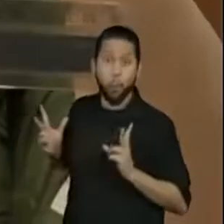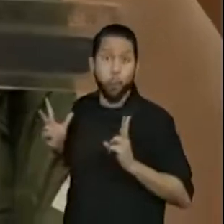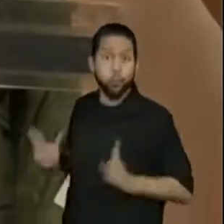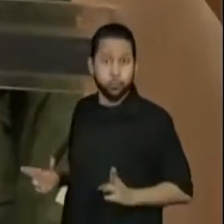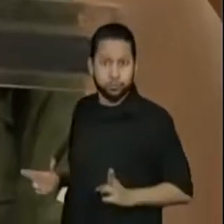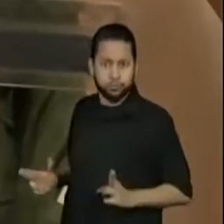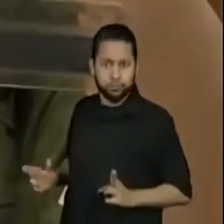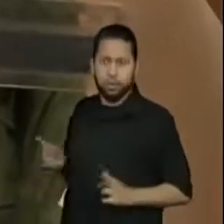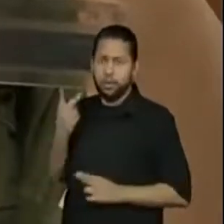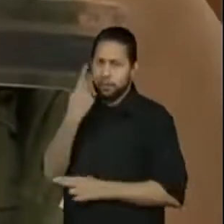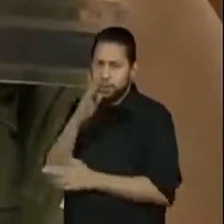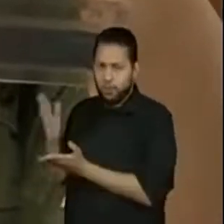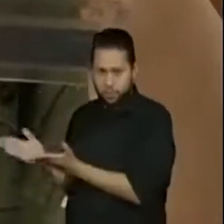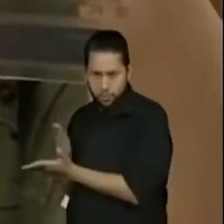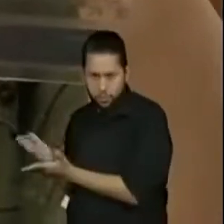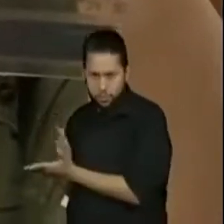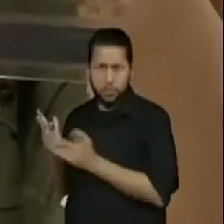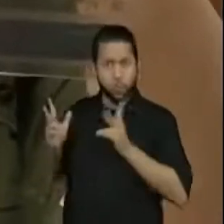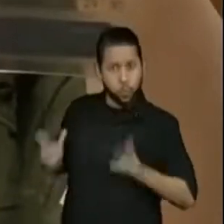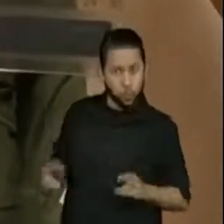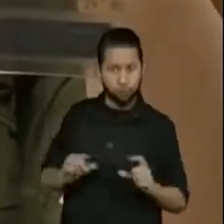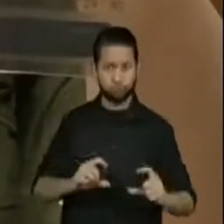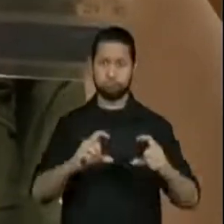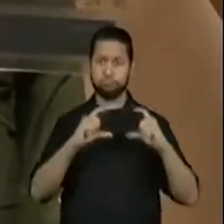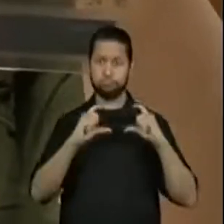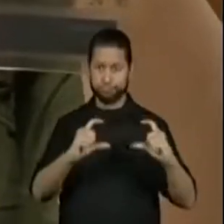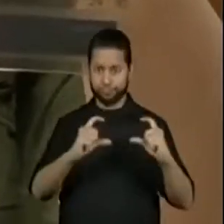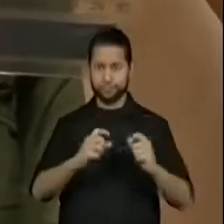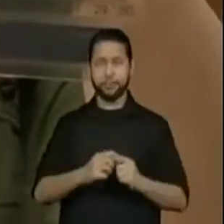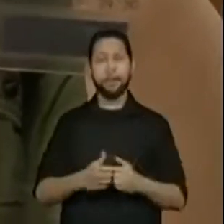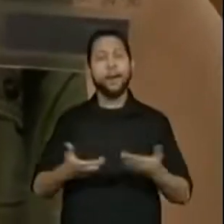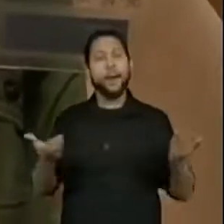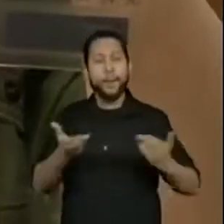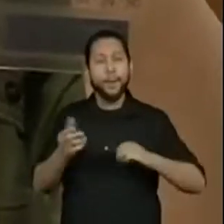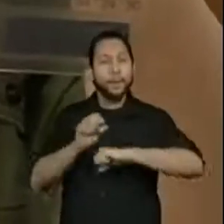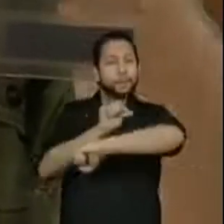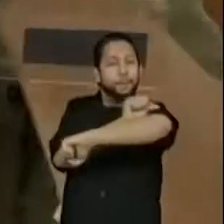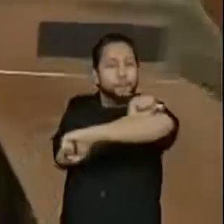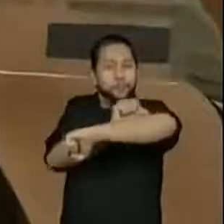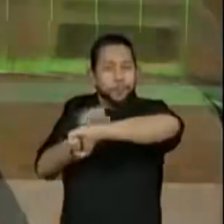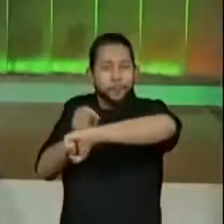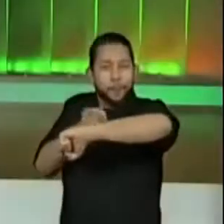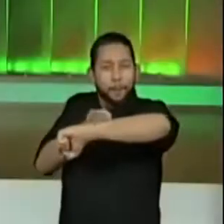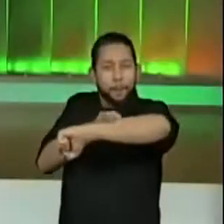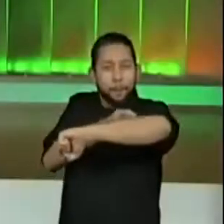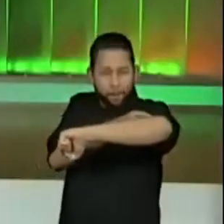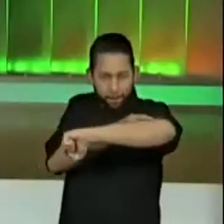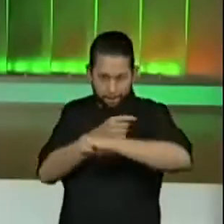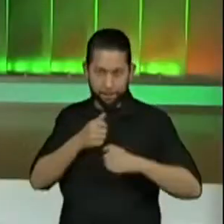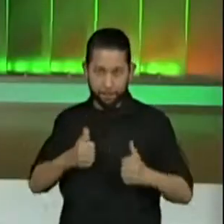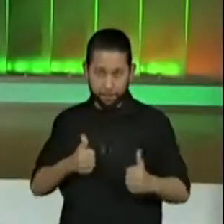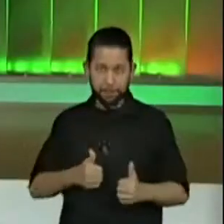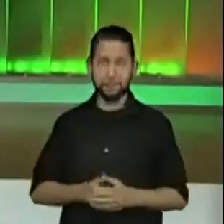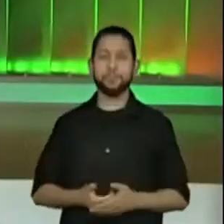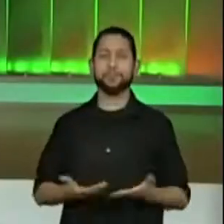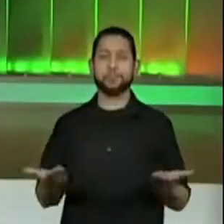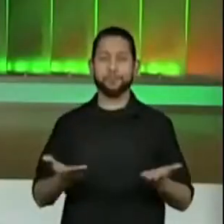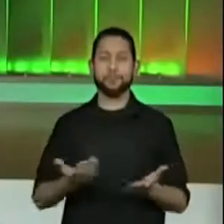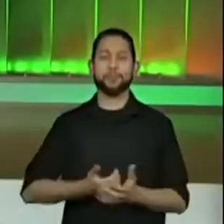Aprender Sempre de vocês. E aí a gente vai realizar a nossa medição utilizando a régua, ok? Então vamos